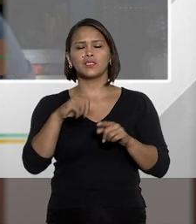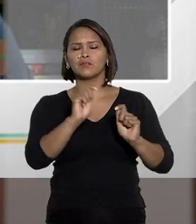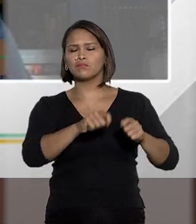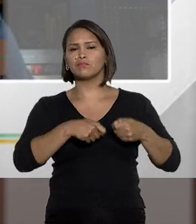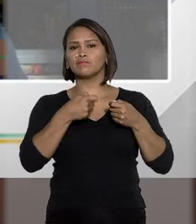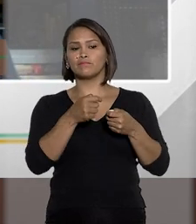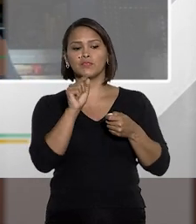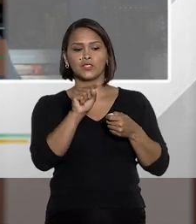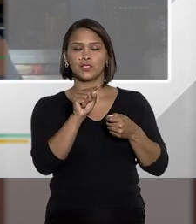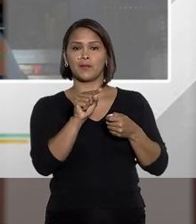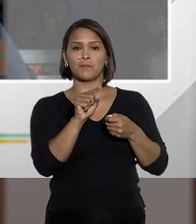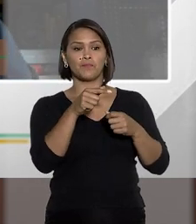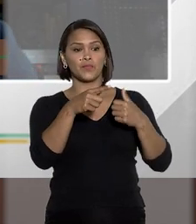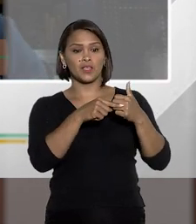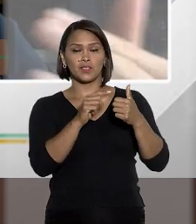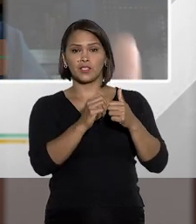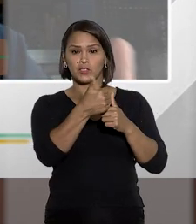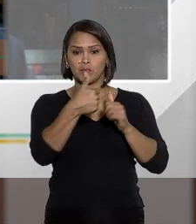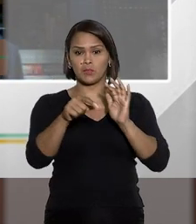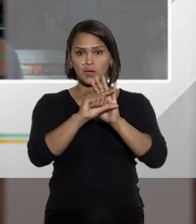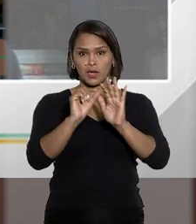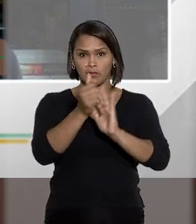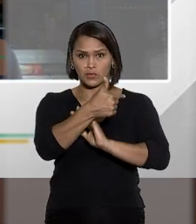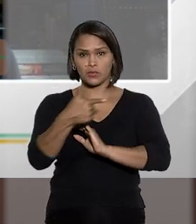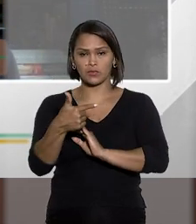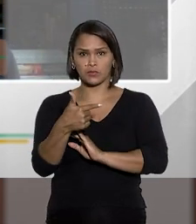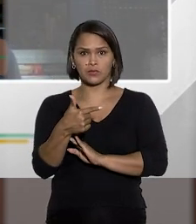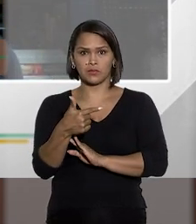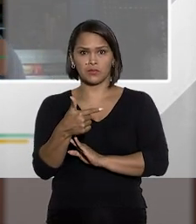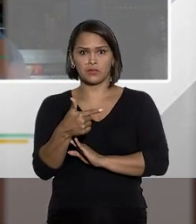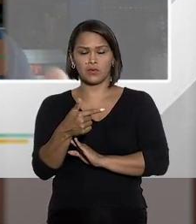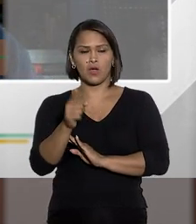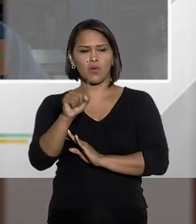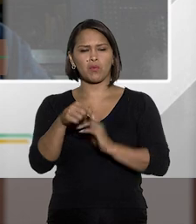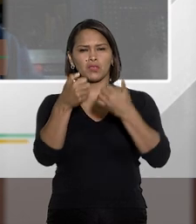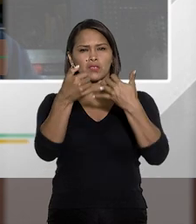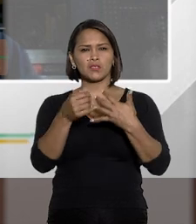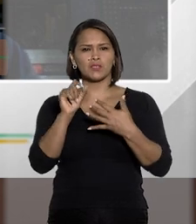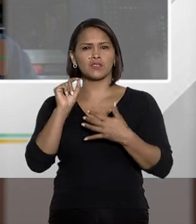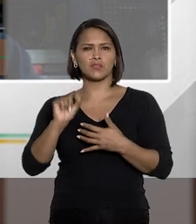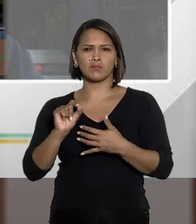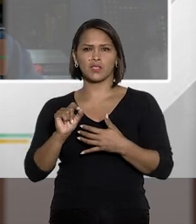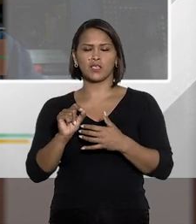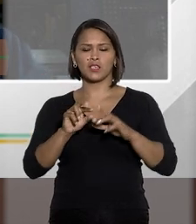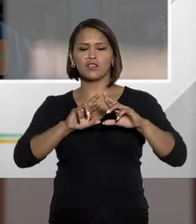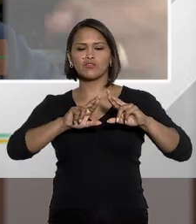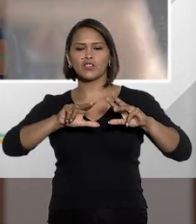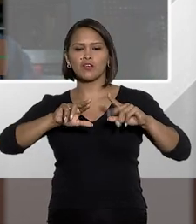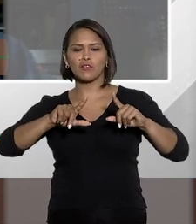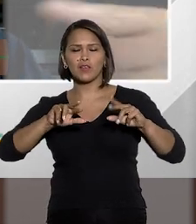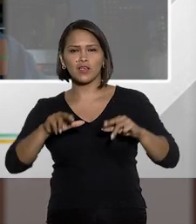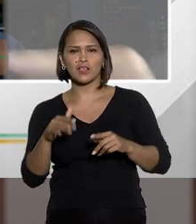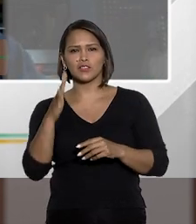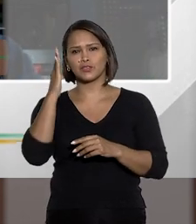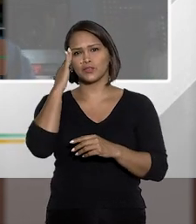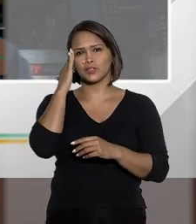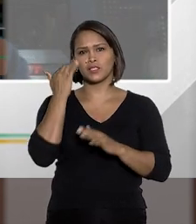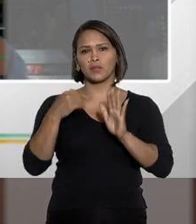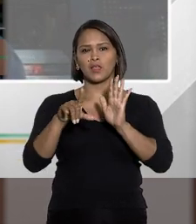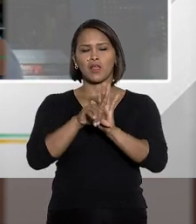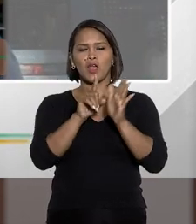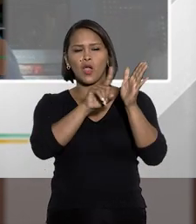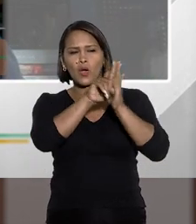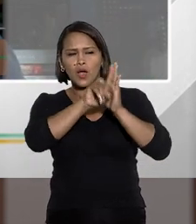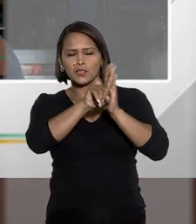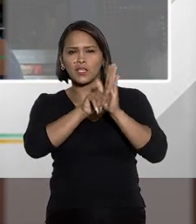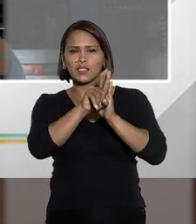O que eu defendi? Esse artigo primeiro, parágrafo segundo, quando ele diz que a divergência na interpretação